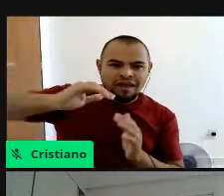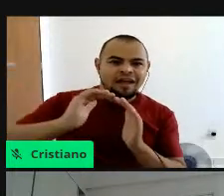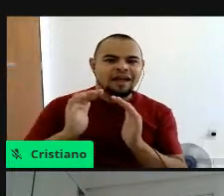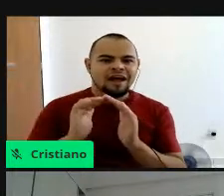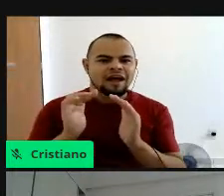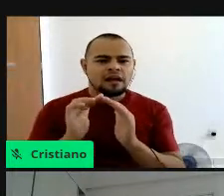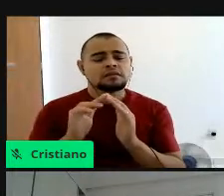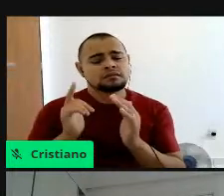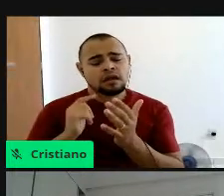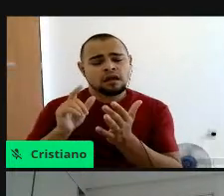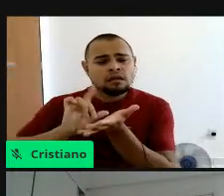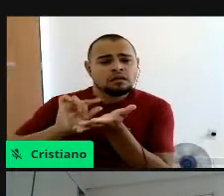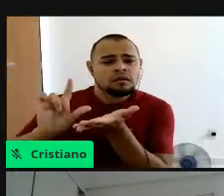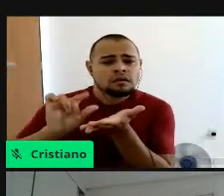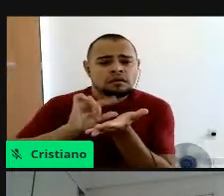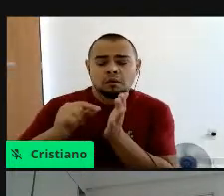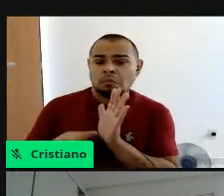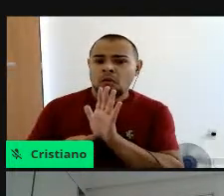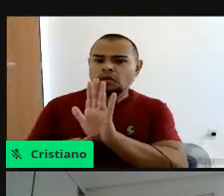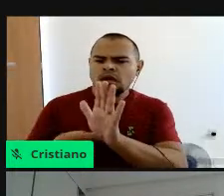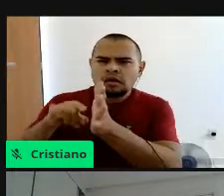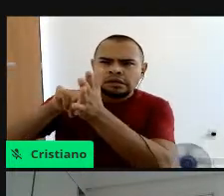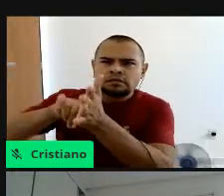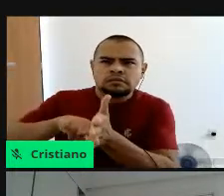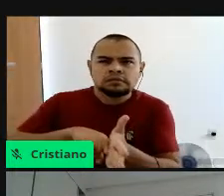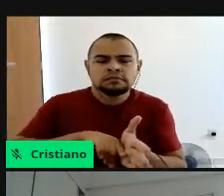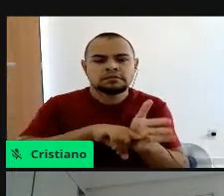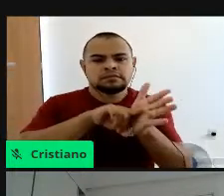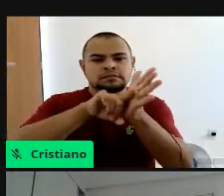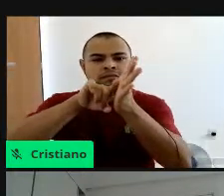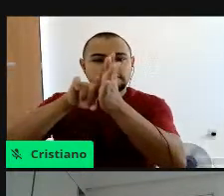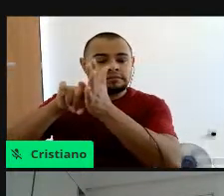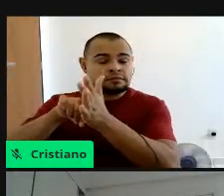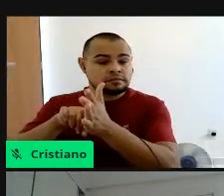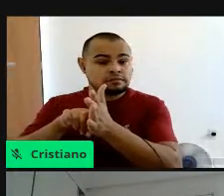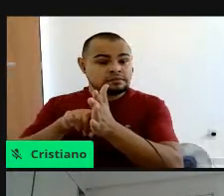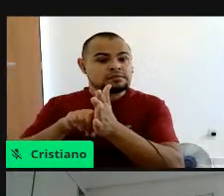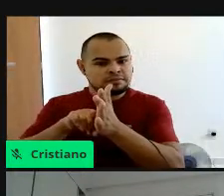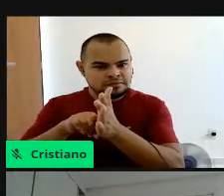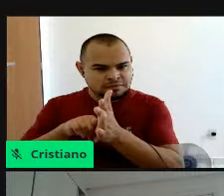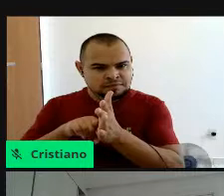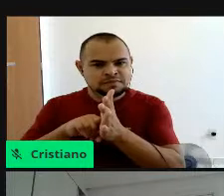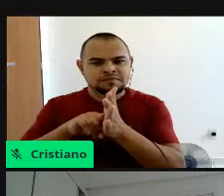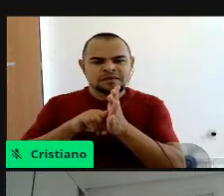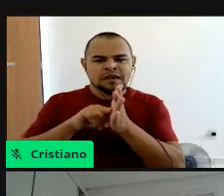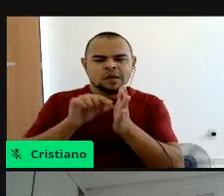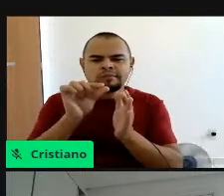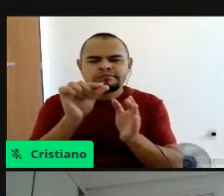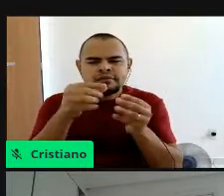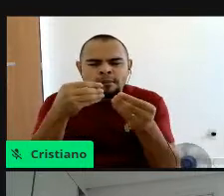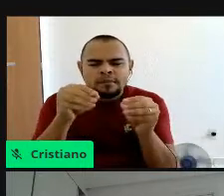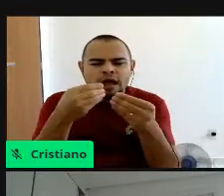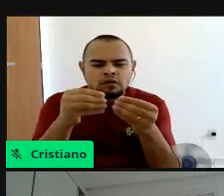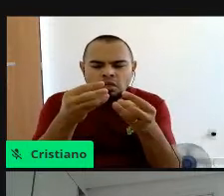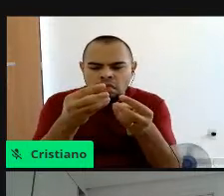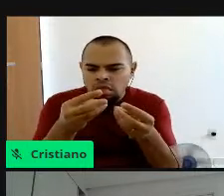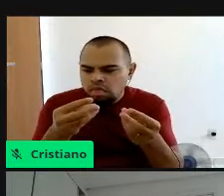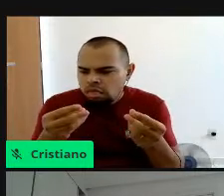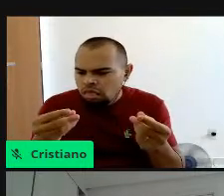estudos estão voltados para investigar, não é, esse comportamento do microplástico, por exemplo,